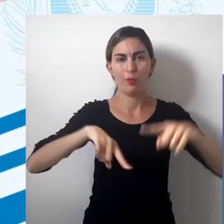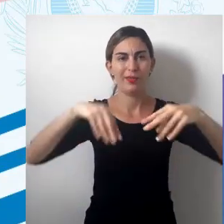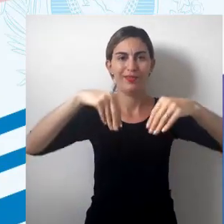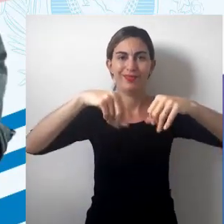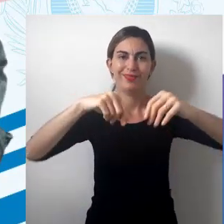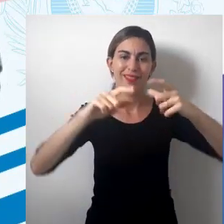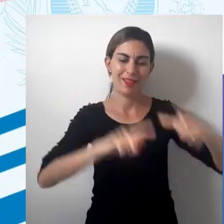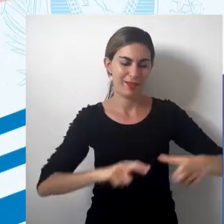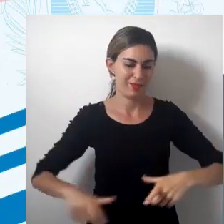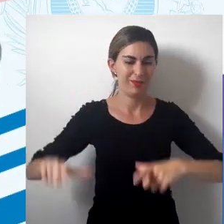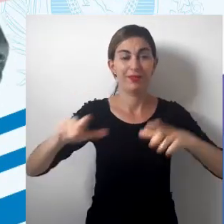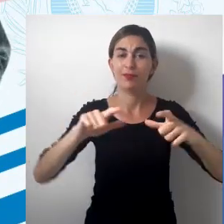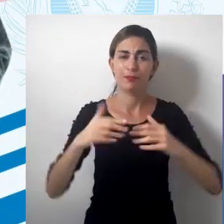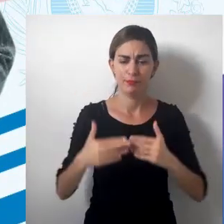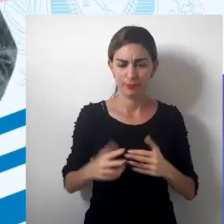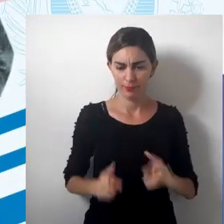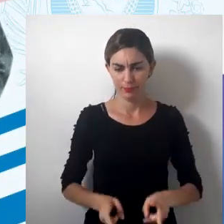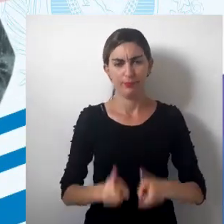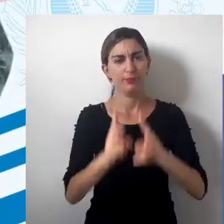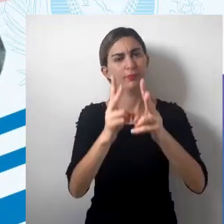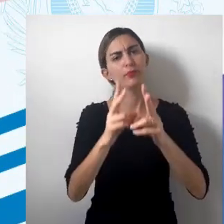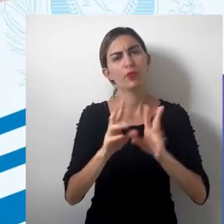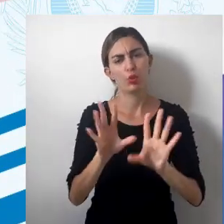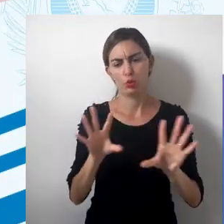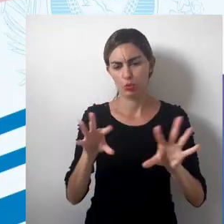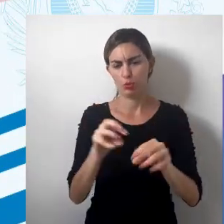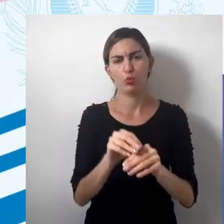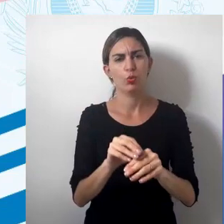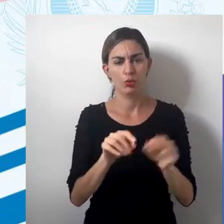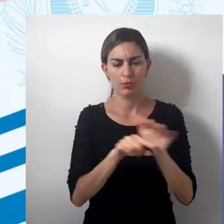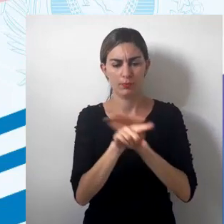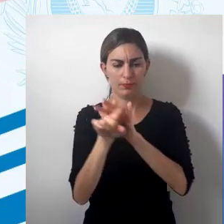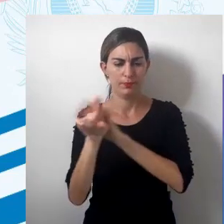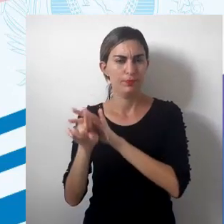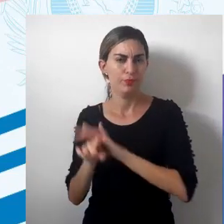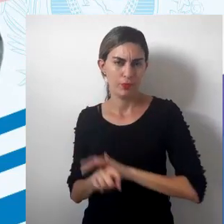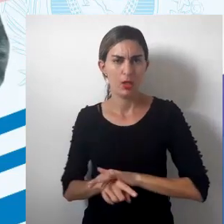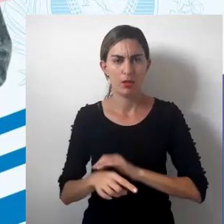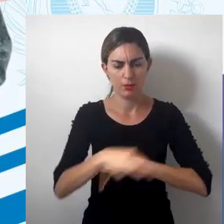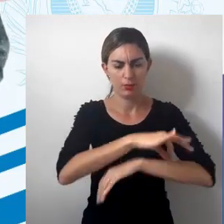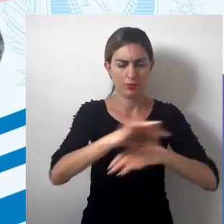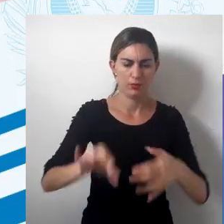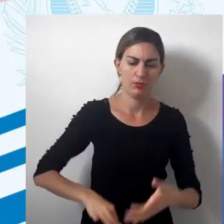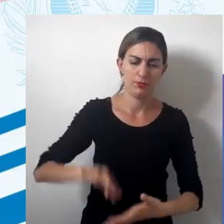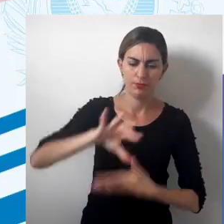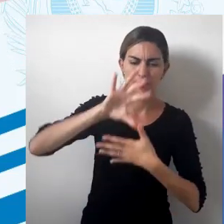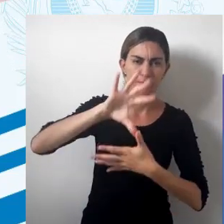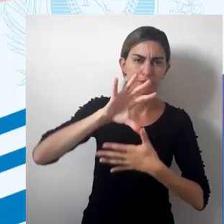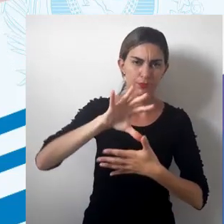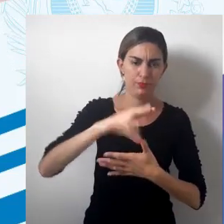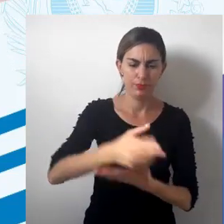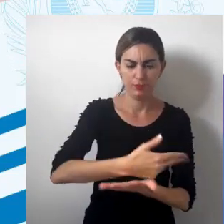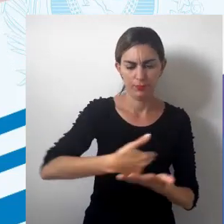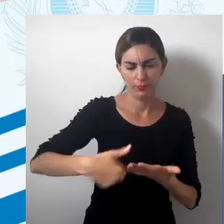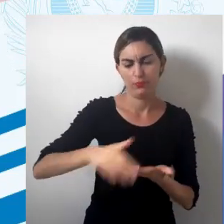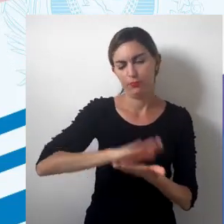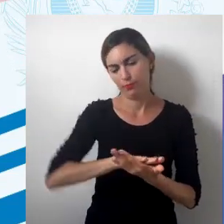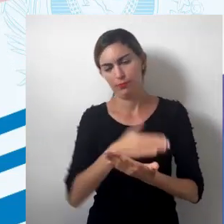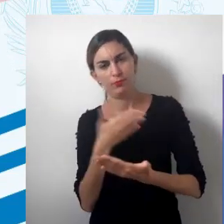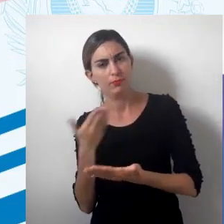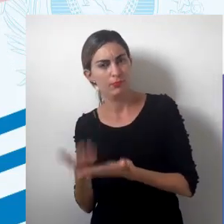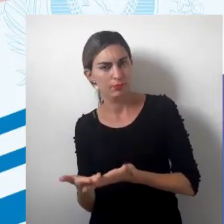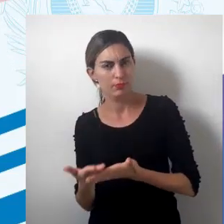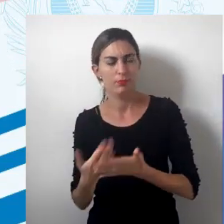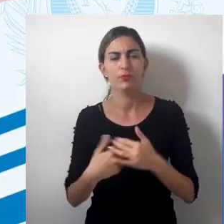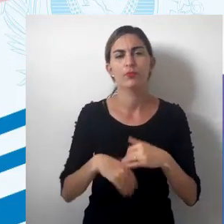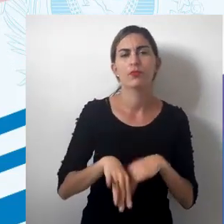territorial. Dando continuidade a toda essa análise cartográfica que é traduzida